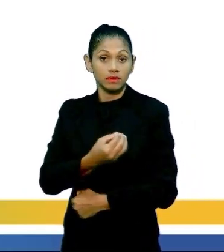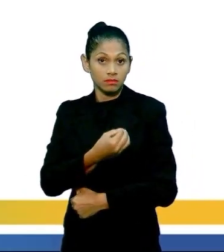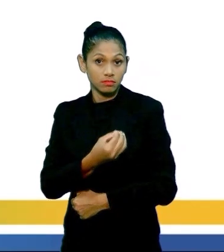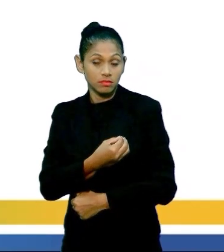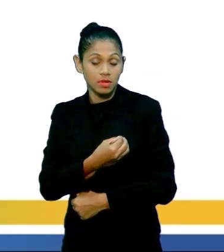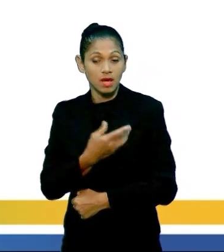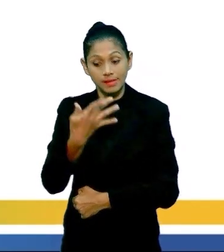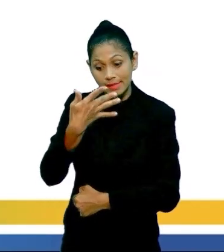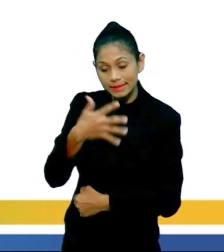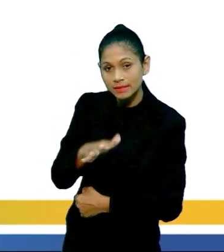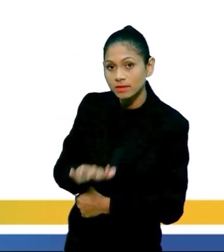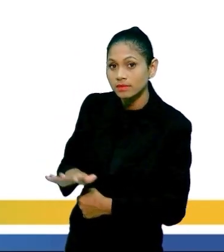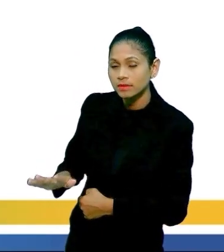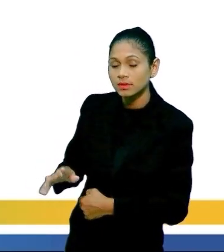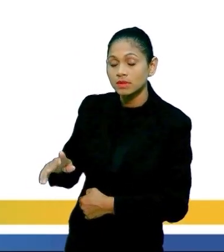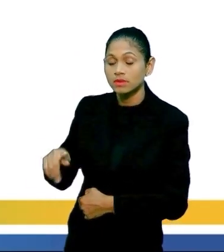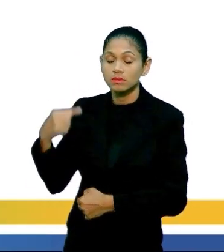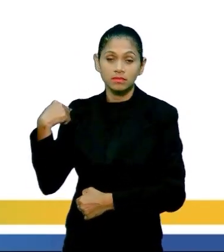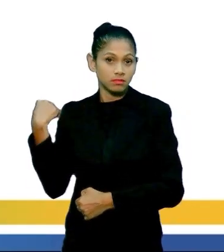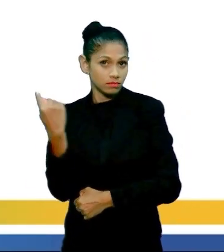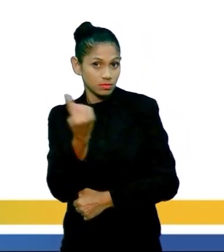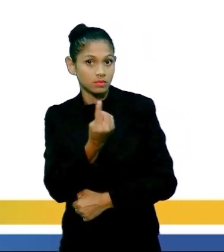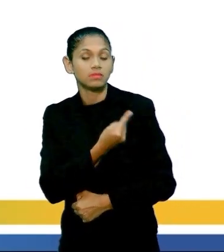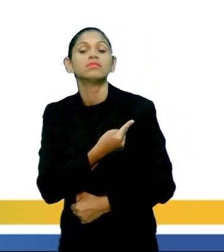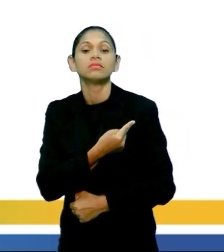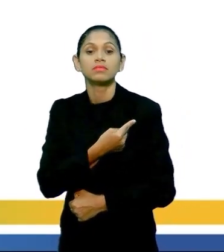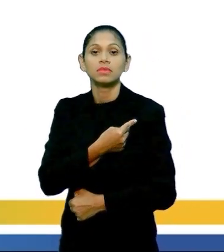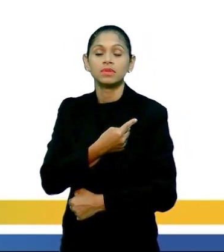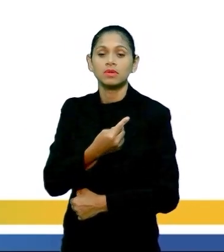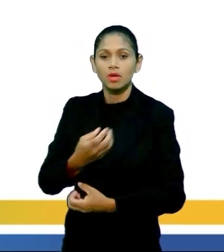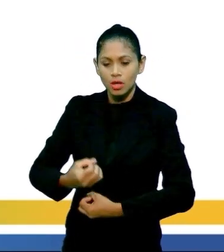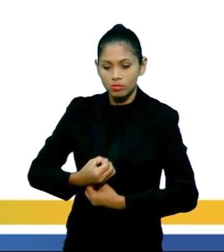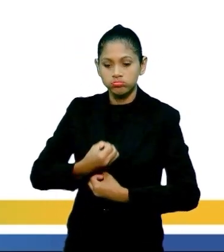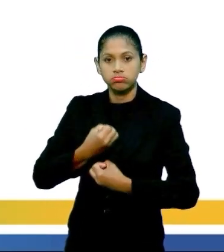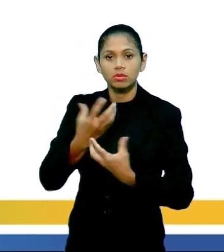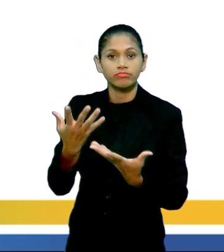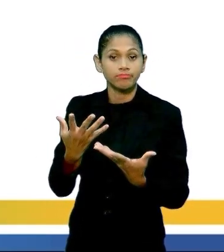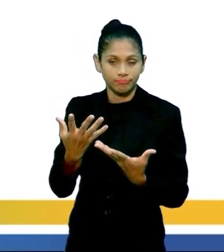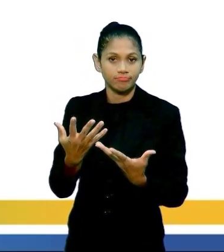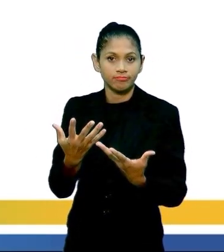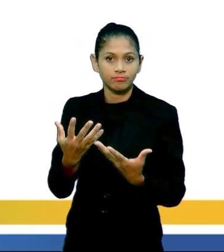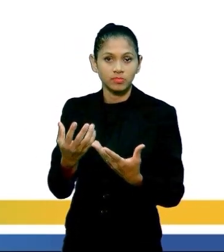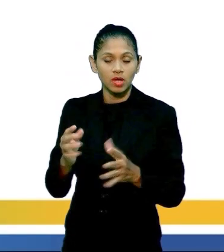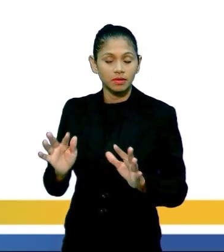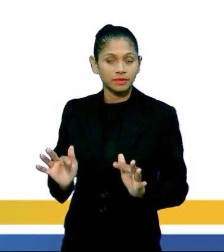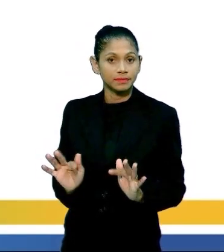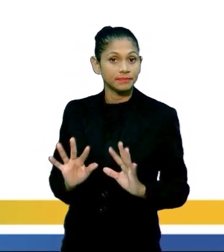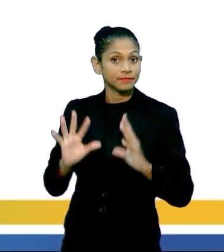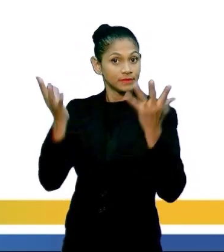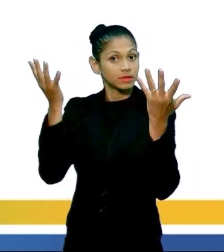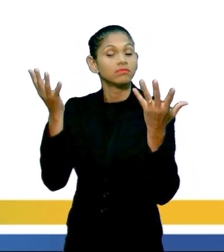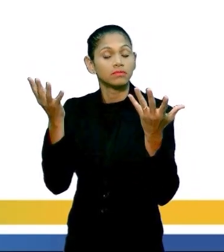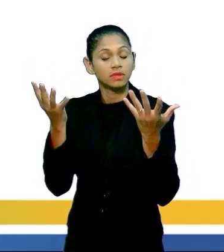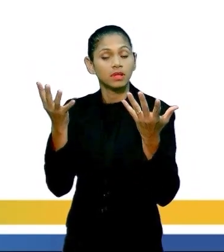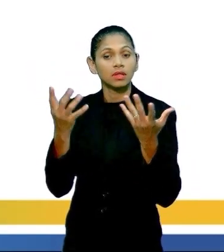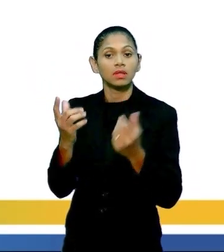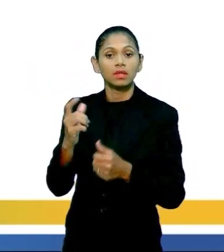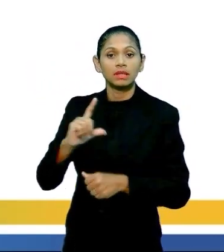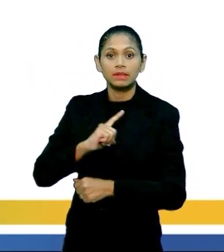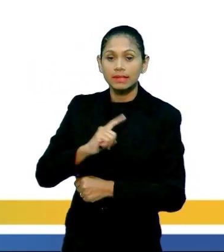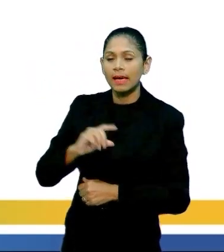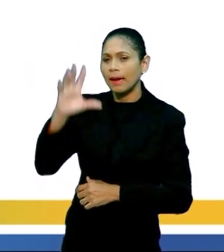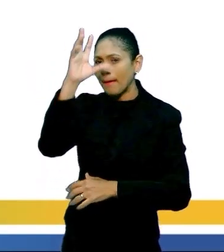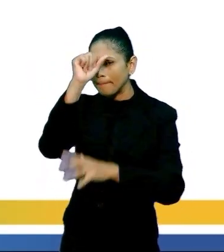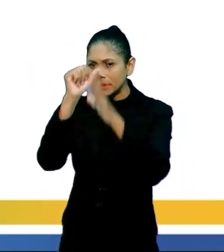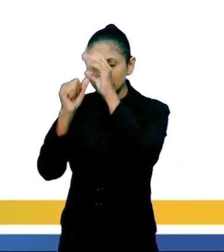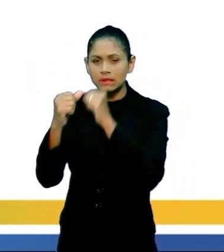infância da maioria dos indivíduos. Mais do que expressão, mais do que diversão, elas podem propiciar aprendizados e experiências